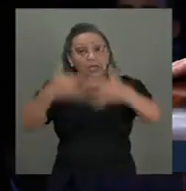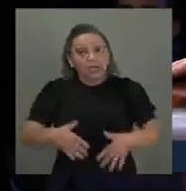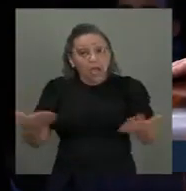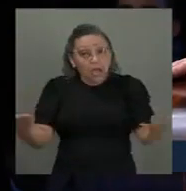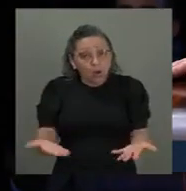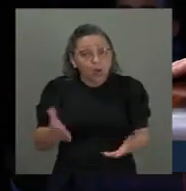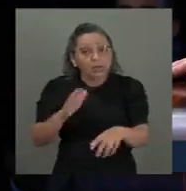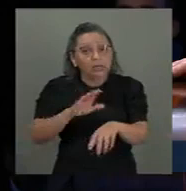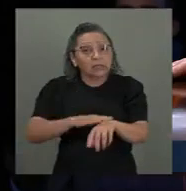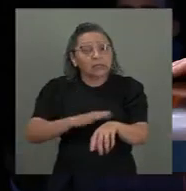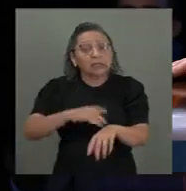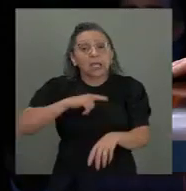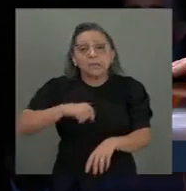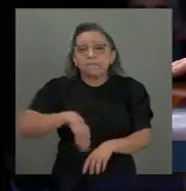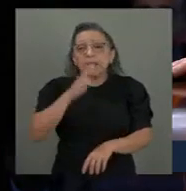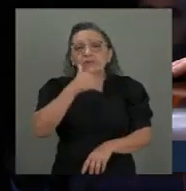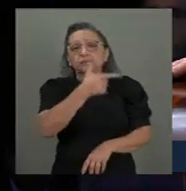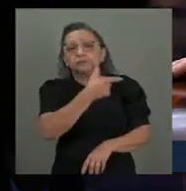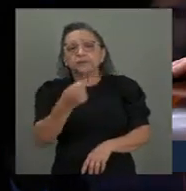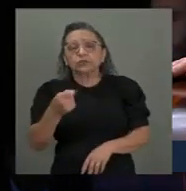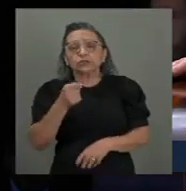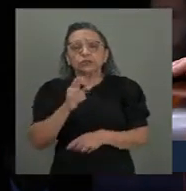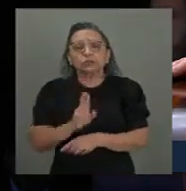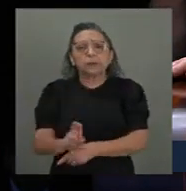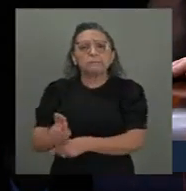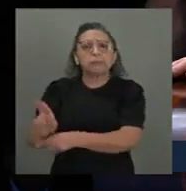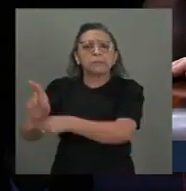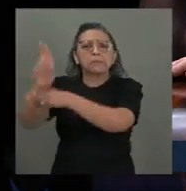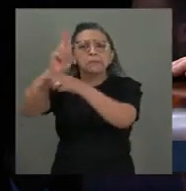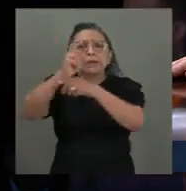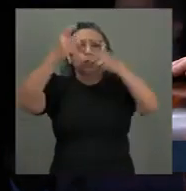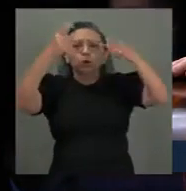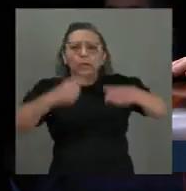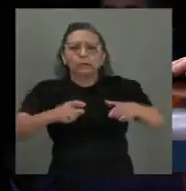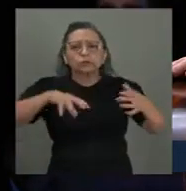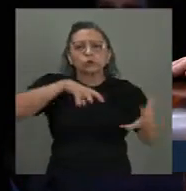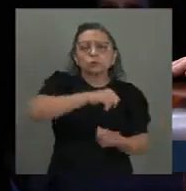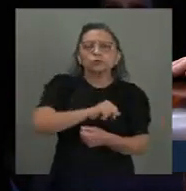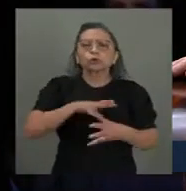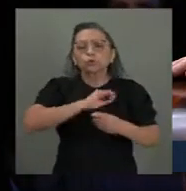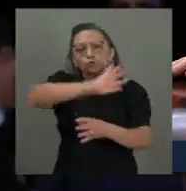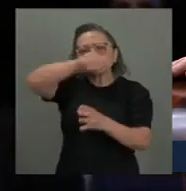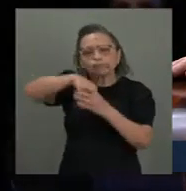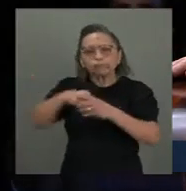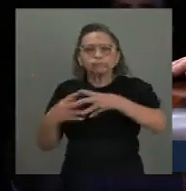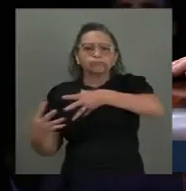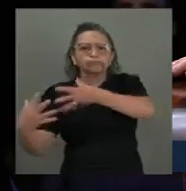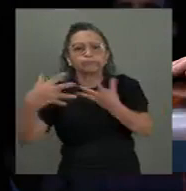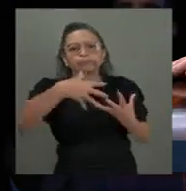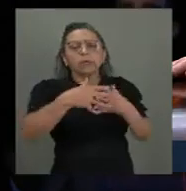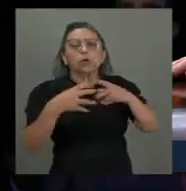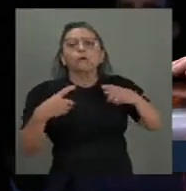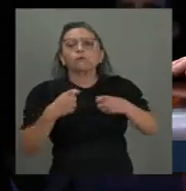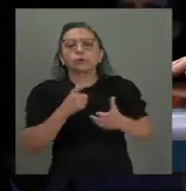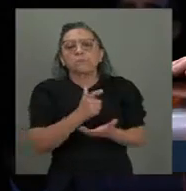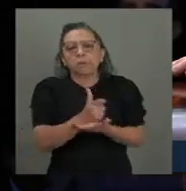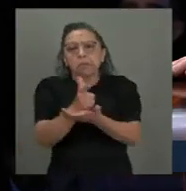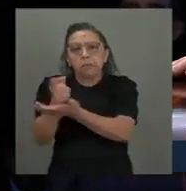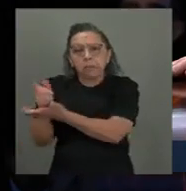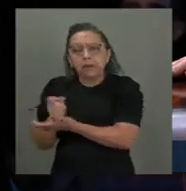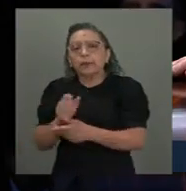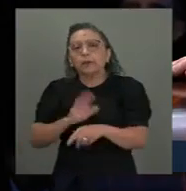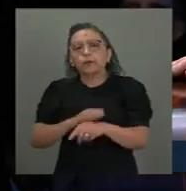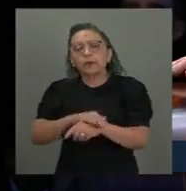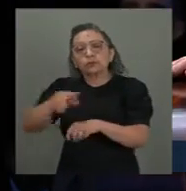mais de 20 regiões do mundo envolvidas em conflitos armados, enquanto as nações